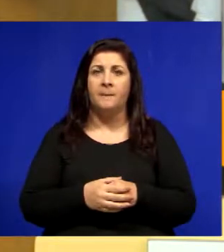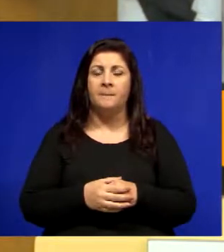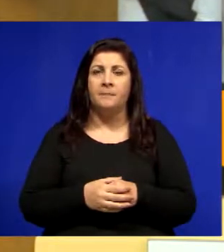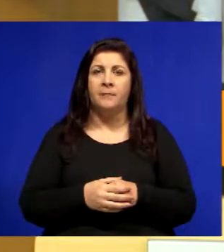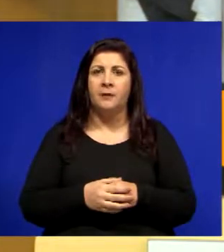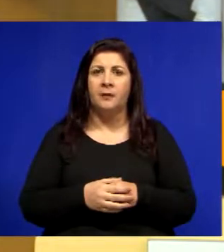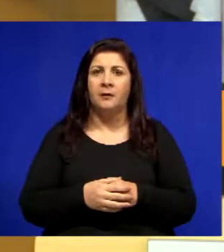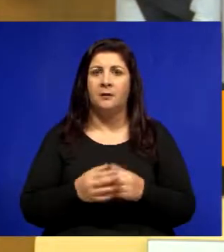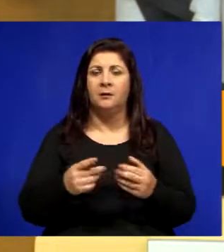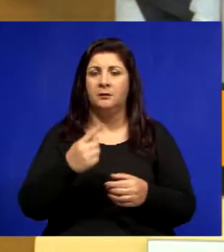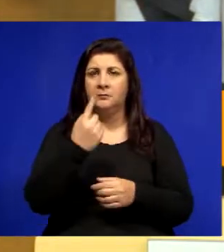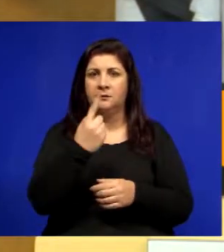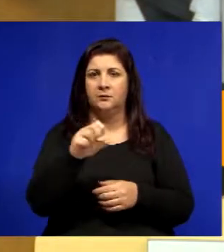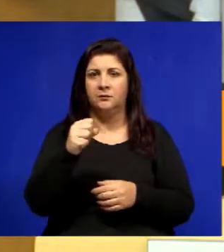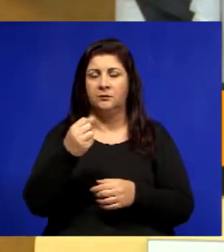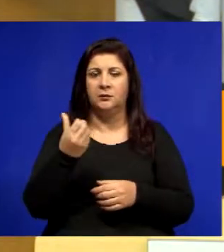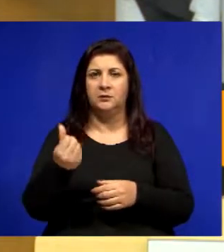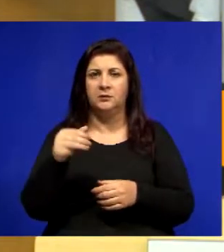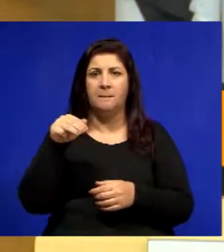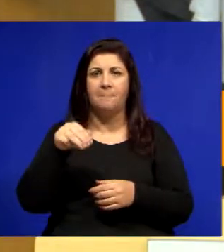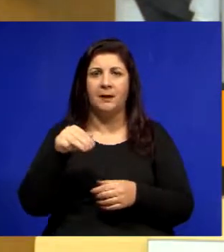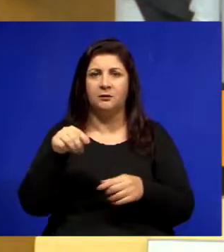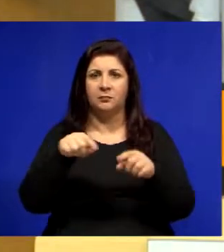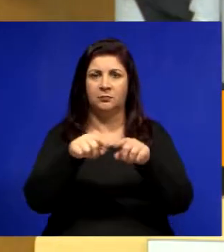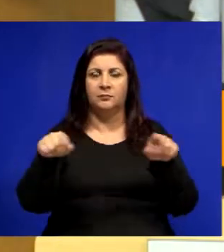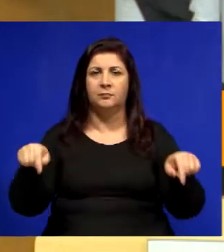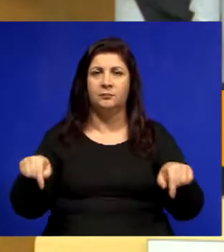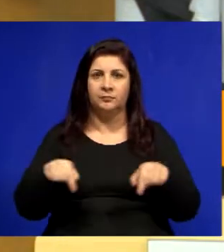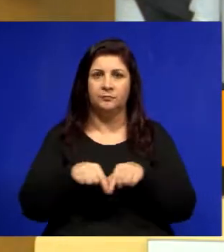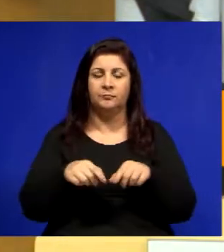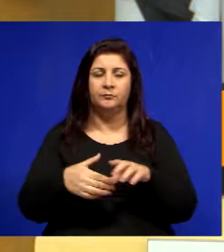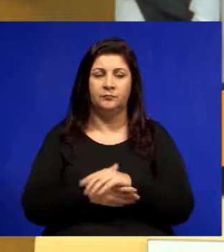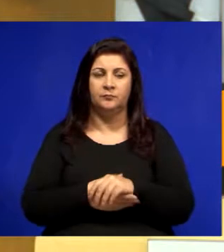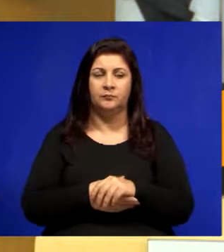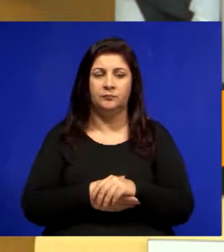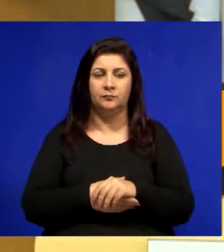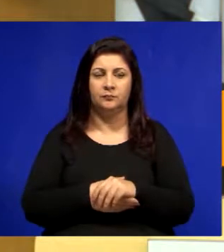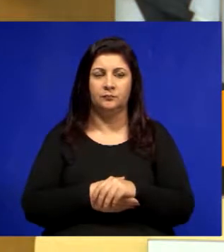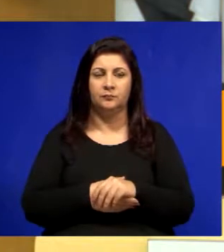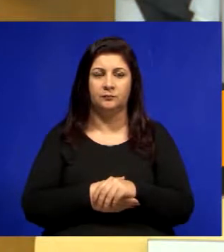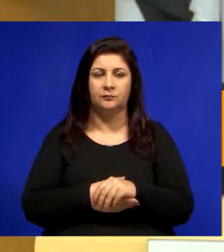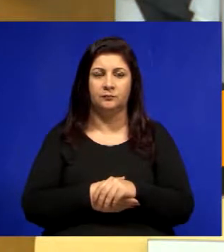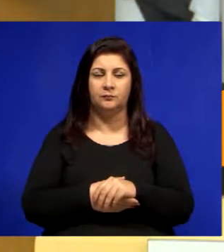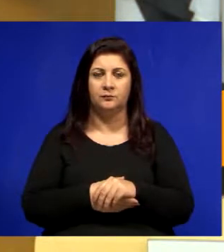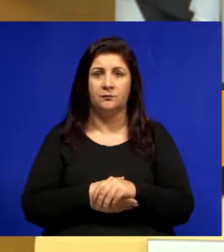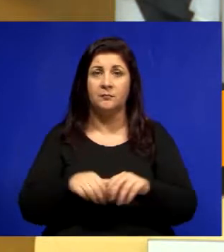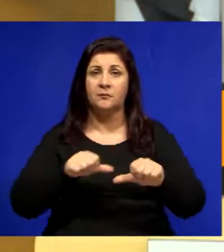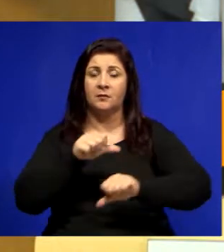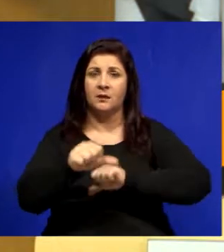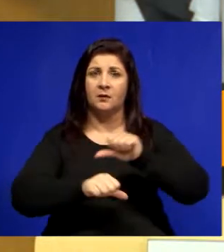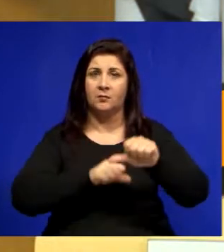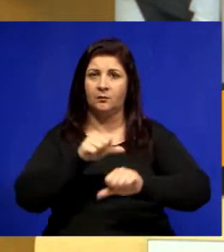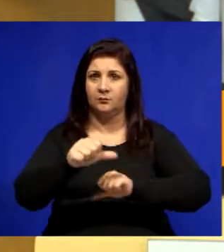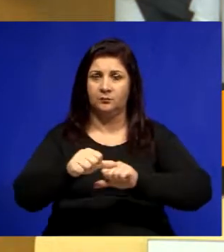186 metros e 83 decímetros quadrados a alteração